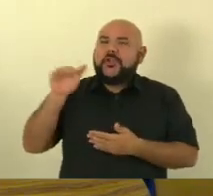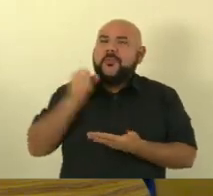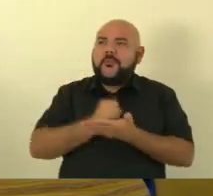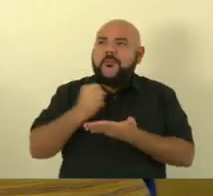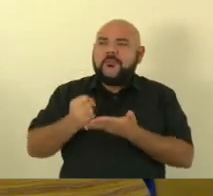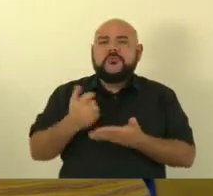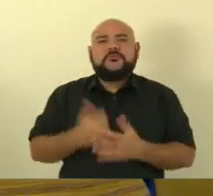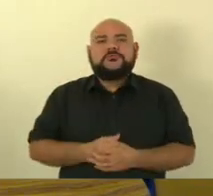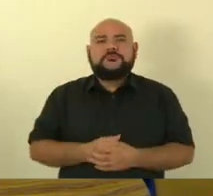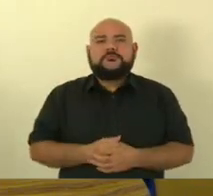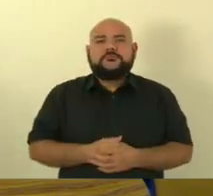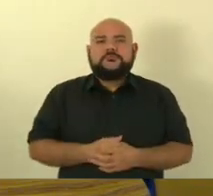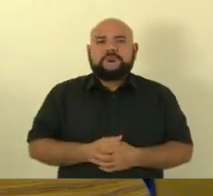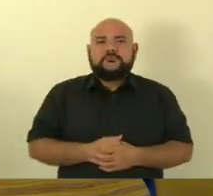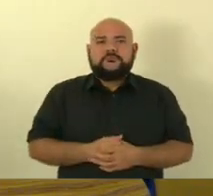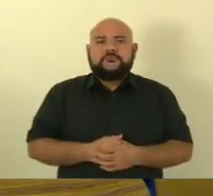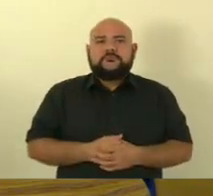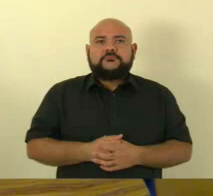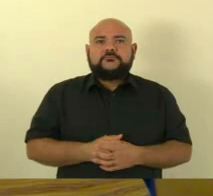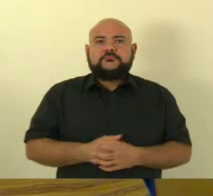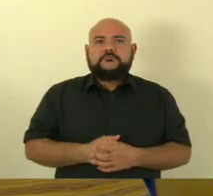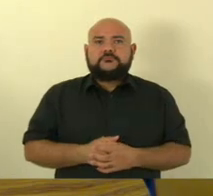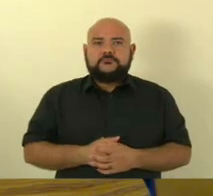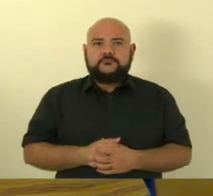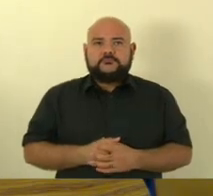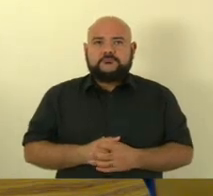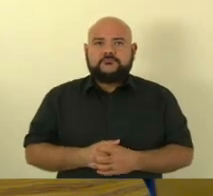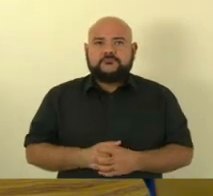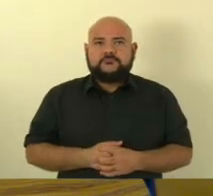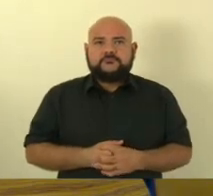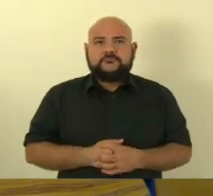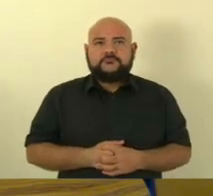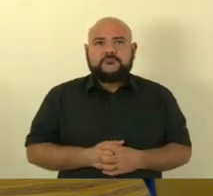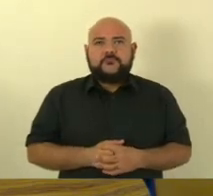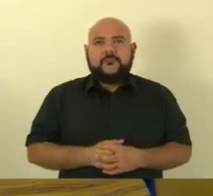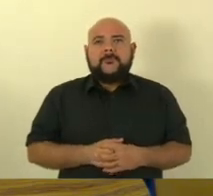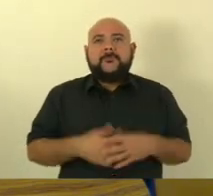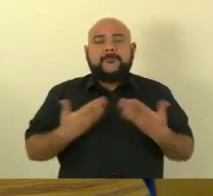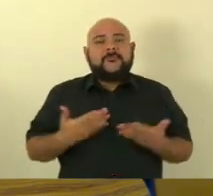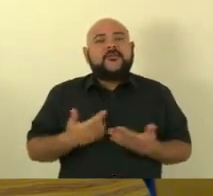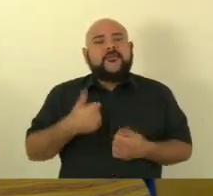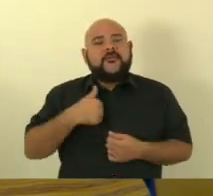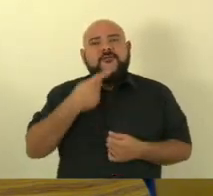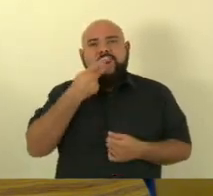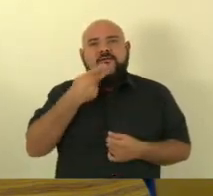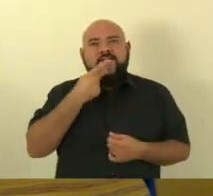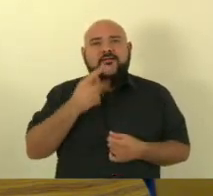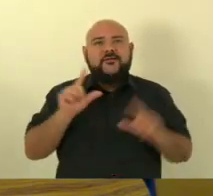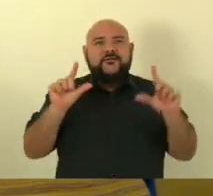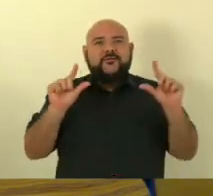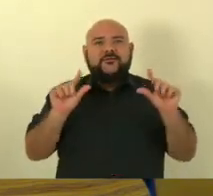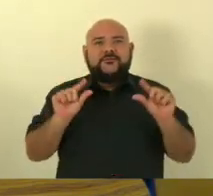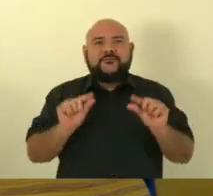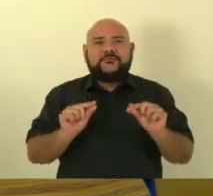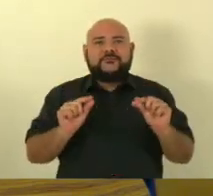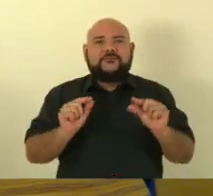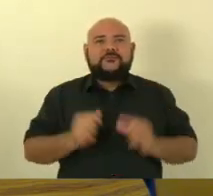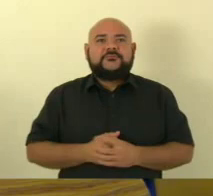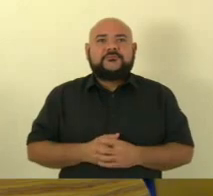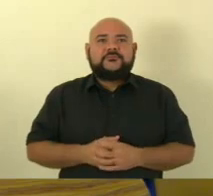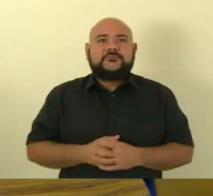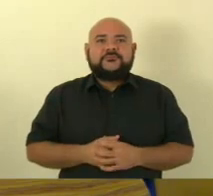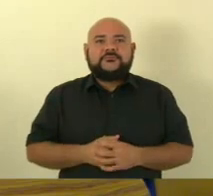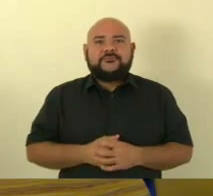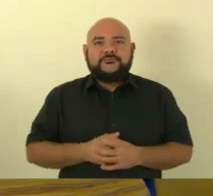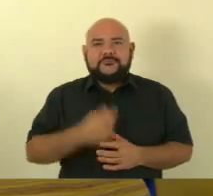amigo vou diminuir a minha fala falar pouco até que eu não sou muito de falar